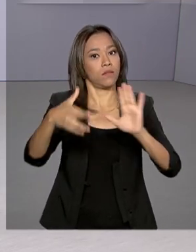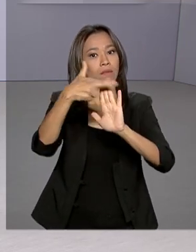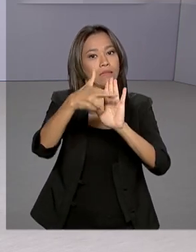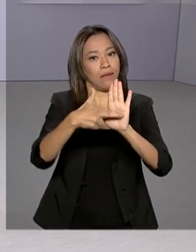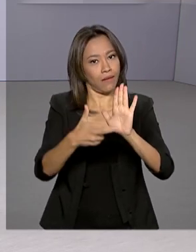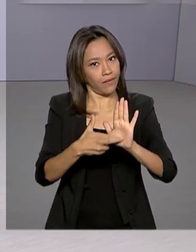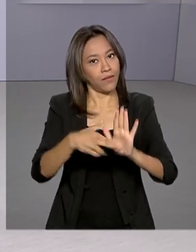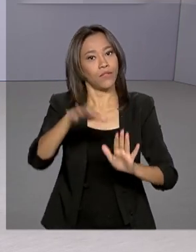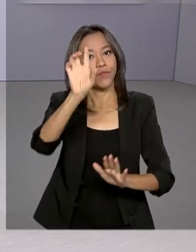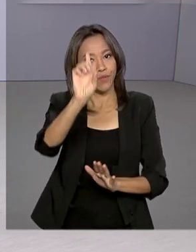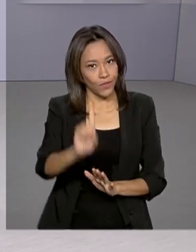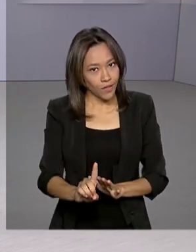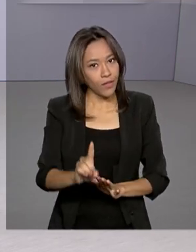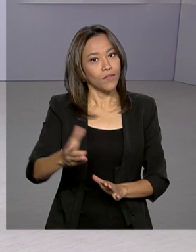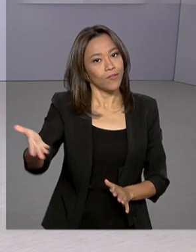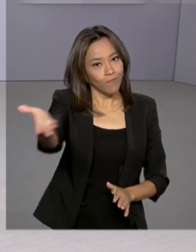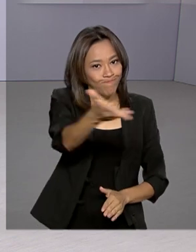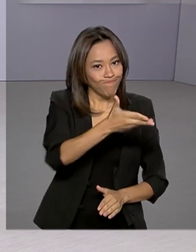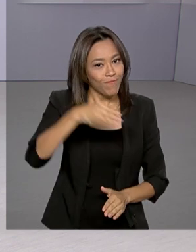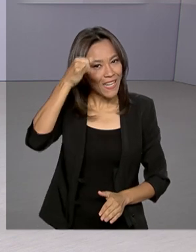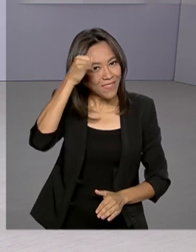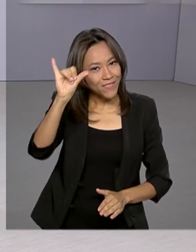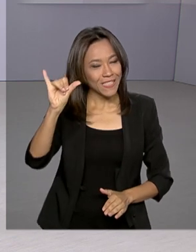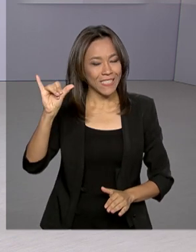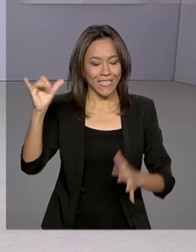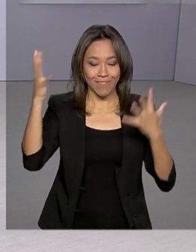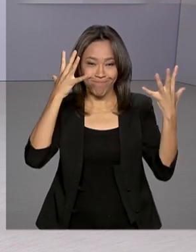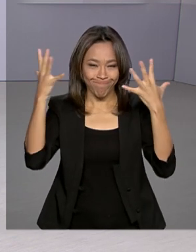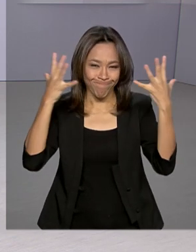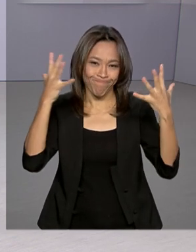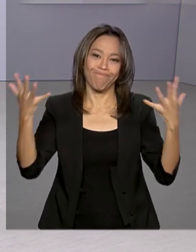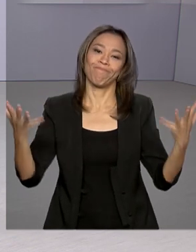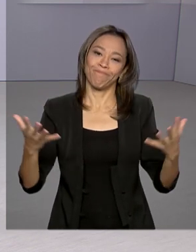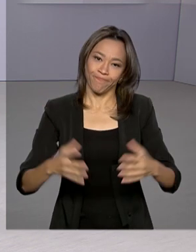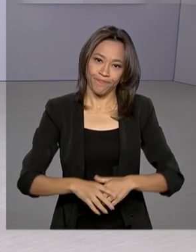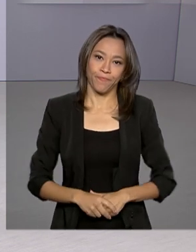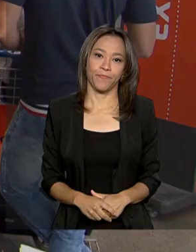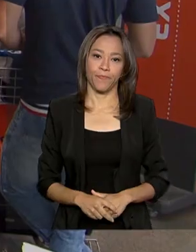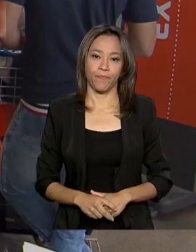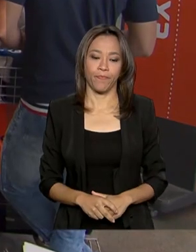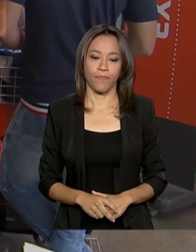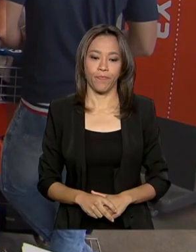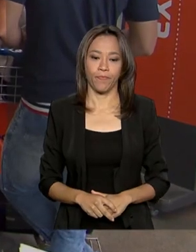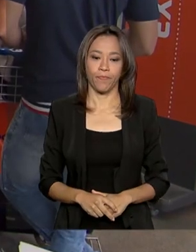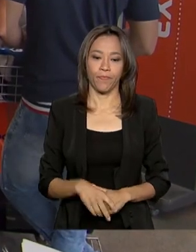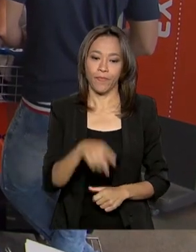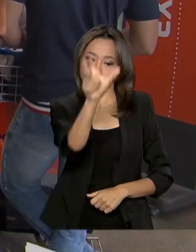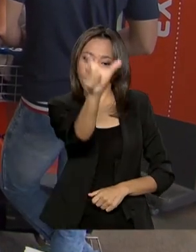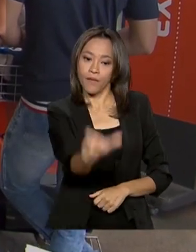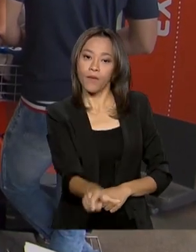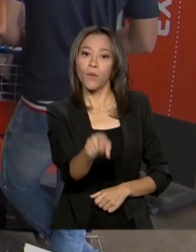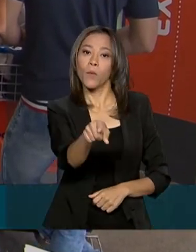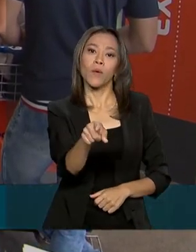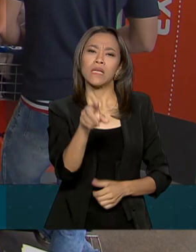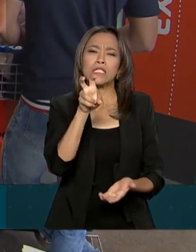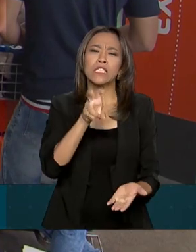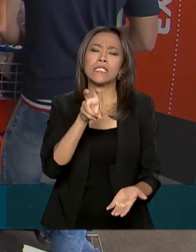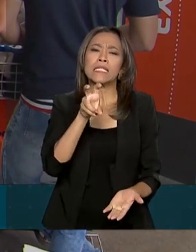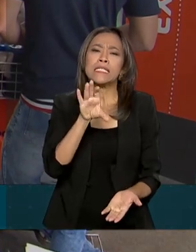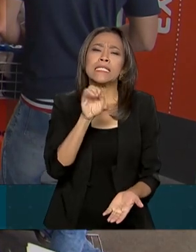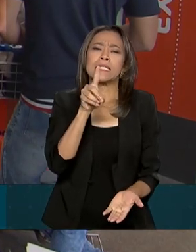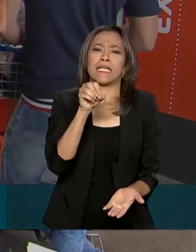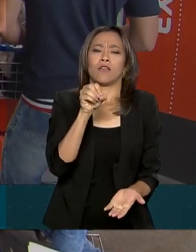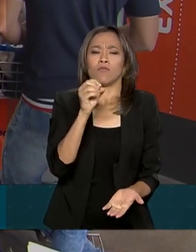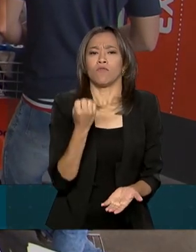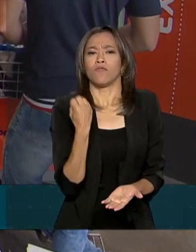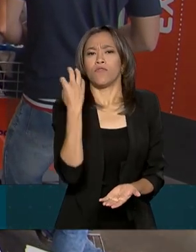aos direitos dos passageiros para evitar transtornos desnecessários. O plano era sair cedo do Rio de